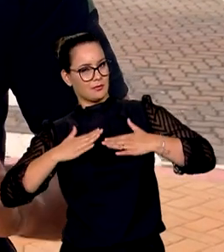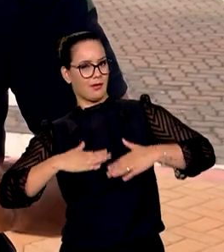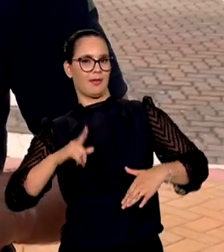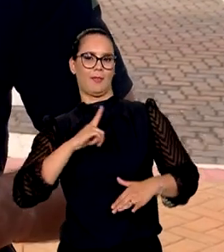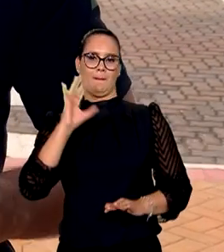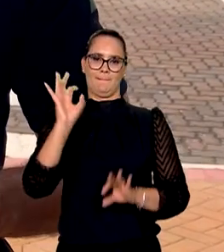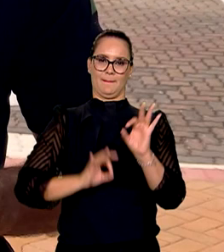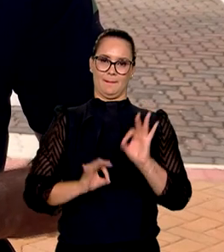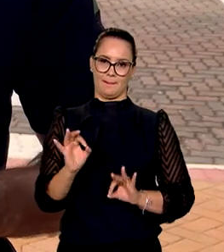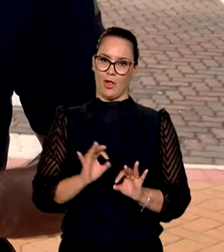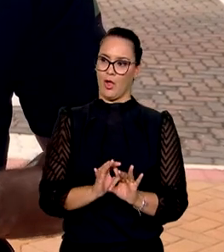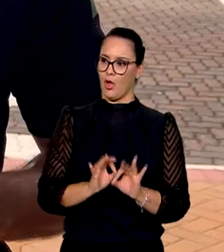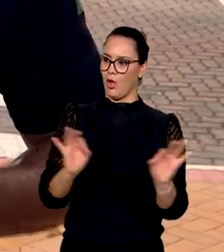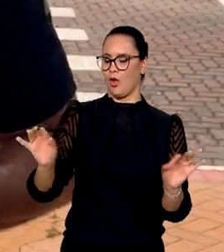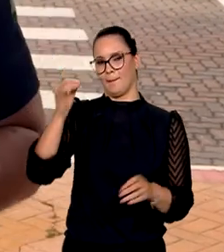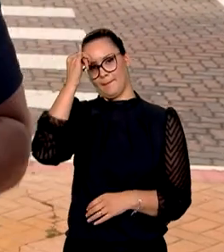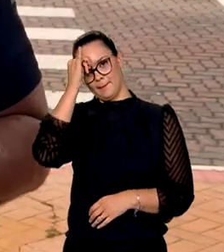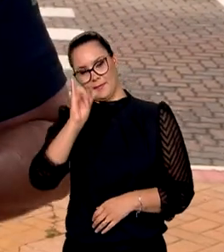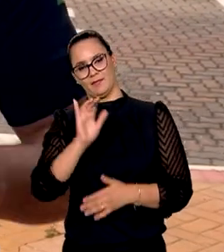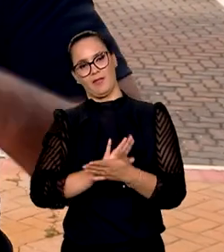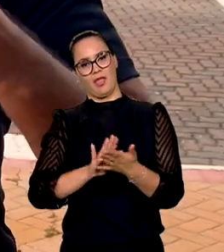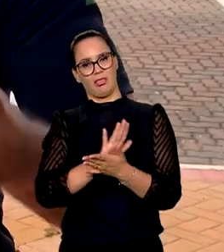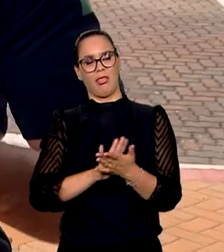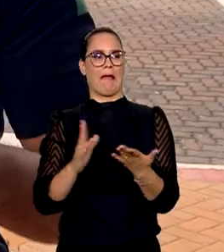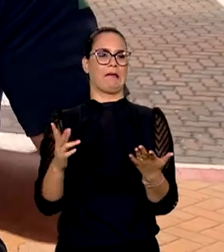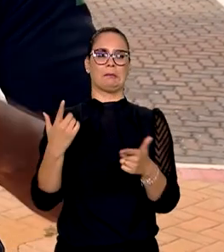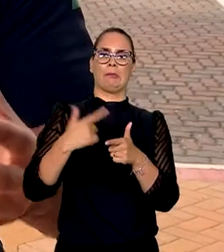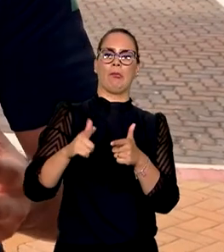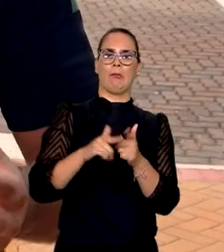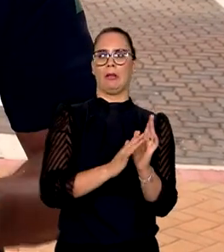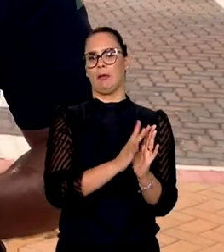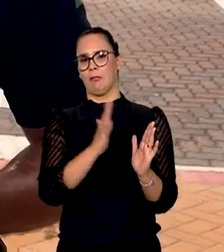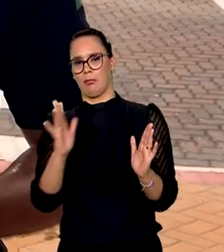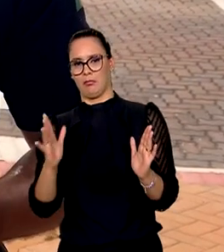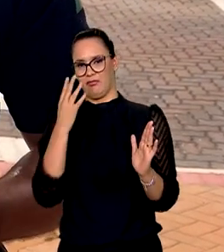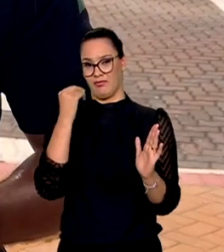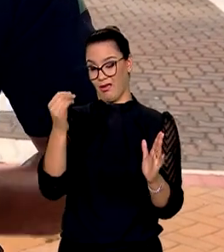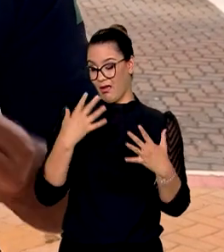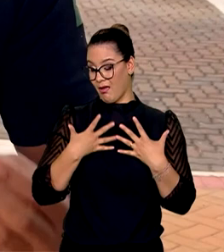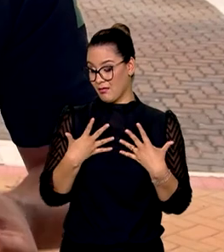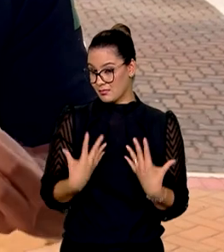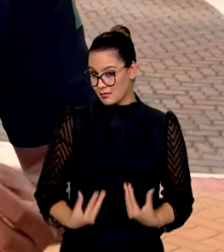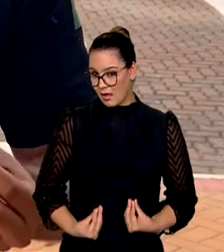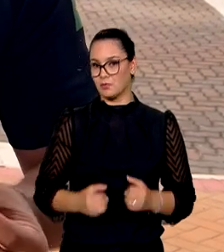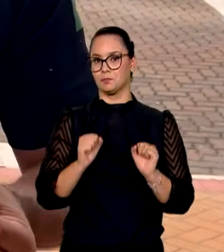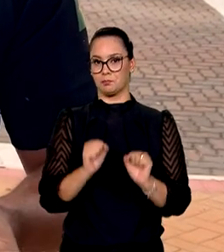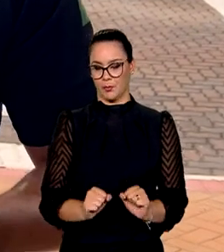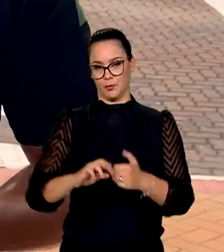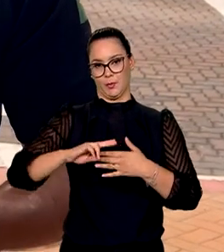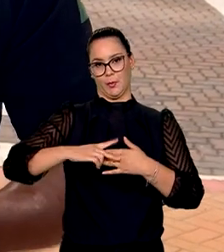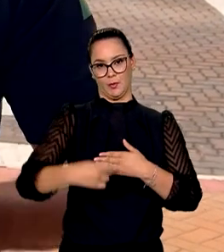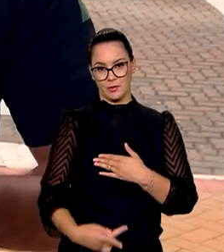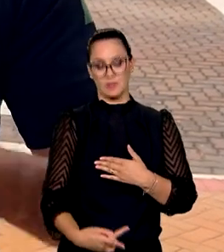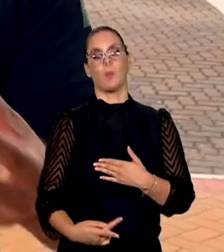um bom preparo para que não possa ocorrer nenhuma intercorrência nessa sua viagem. O cansaço pode ter um efeito